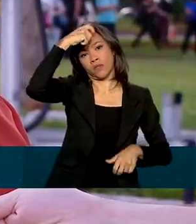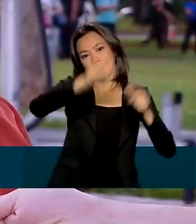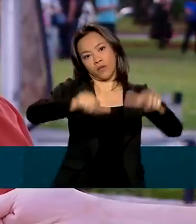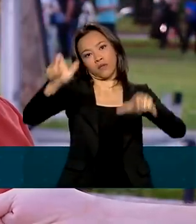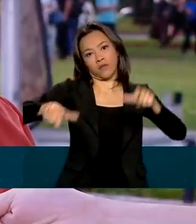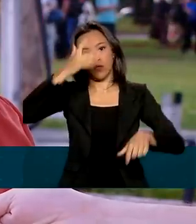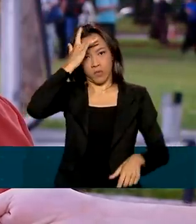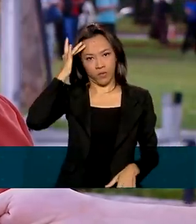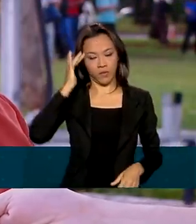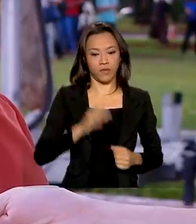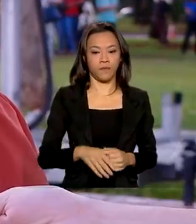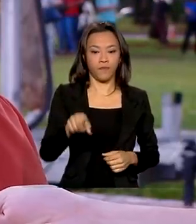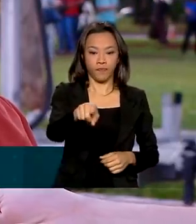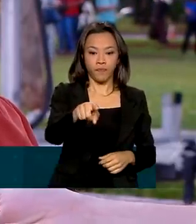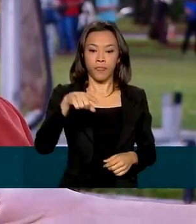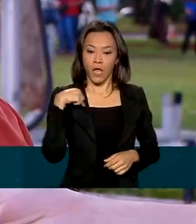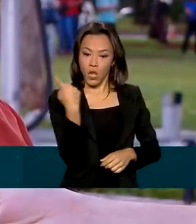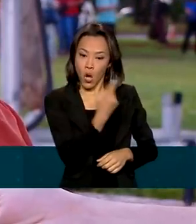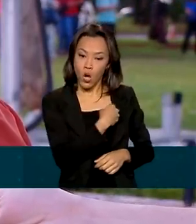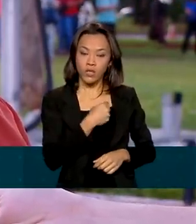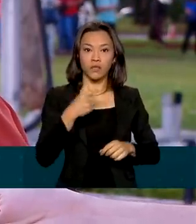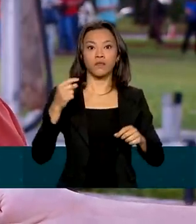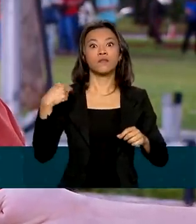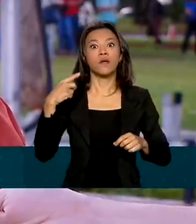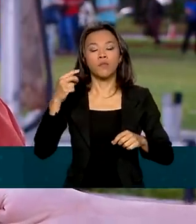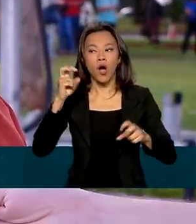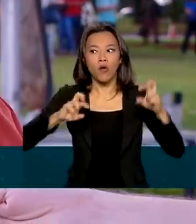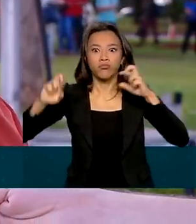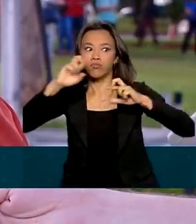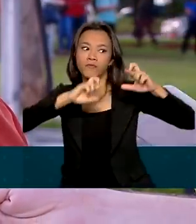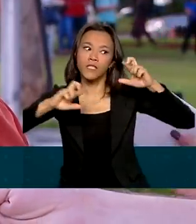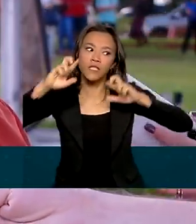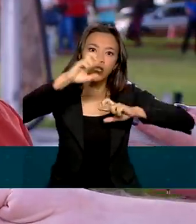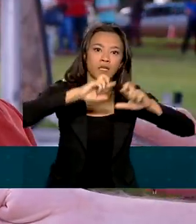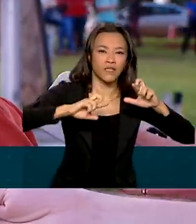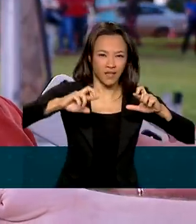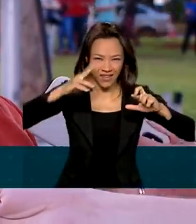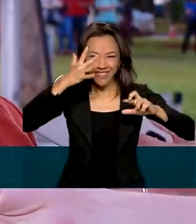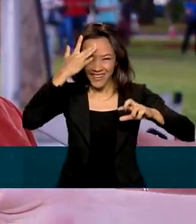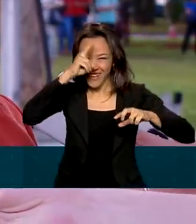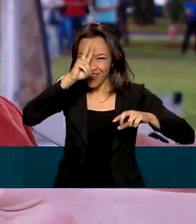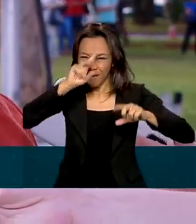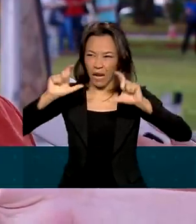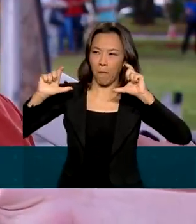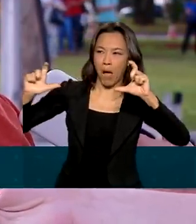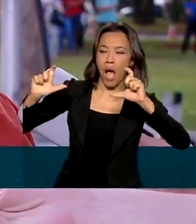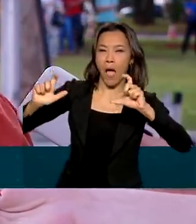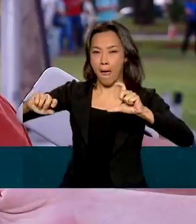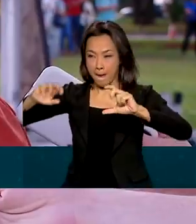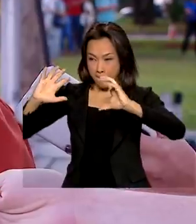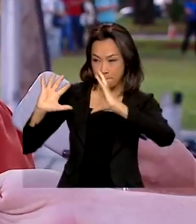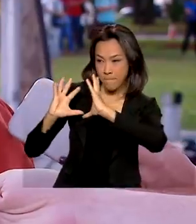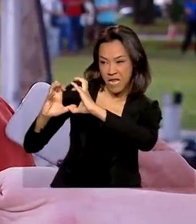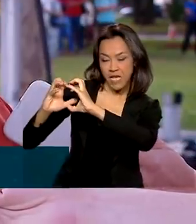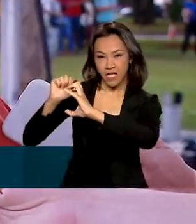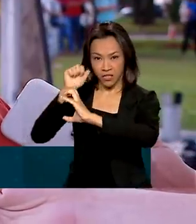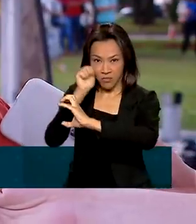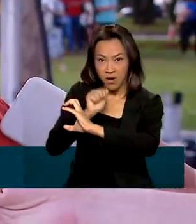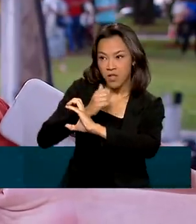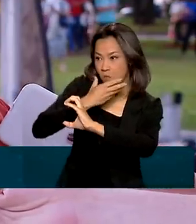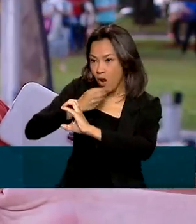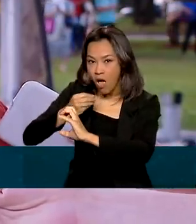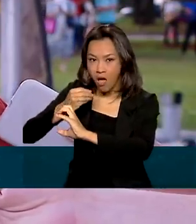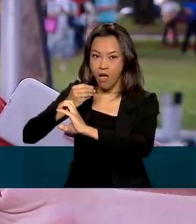estamos provocando um movimento de vigilância solidária. Sabe aquele jargão de que em briga de marido e mulher não se mete a colher? Ficou para trás. A gente